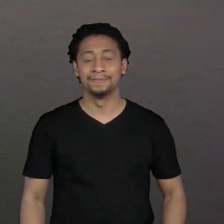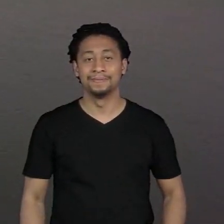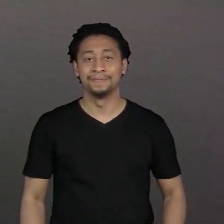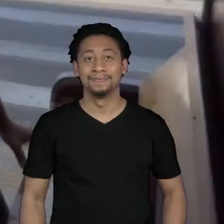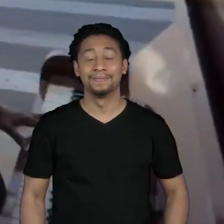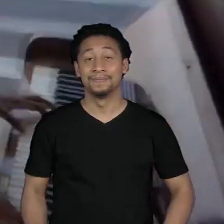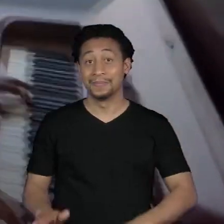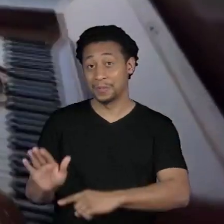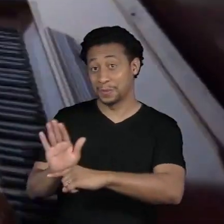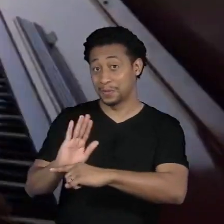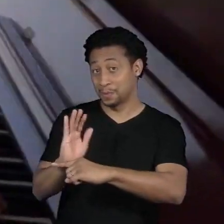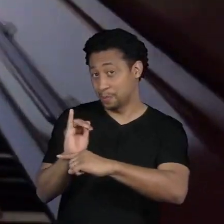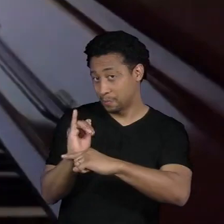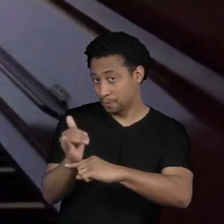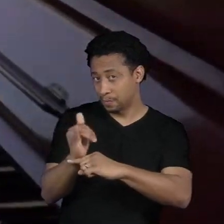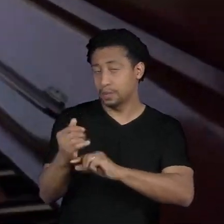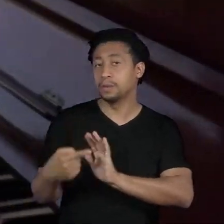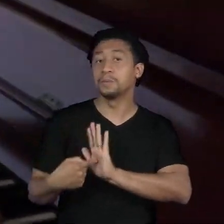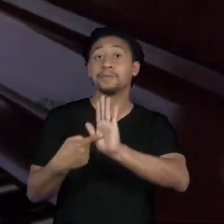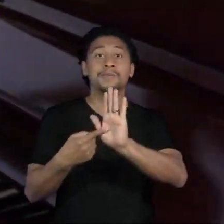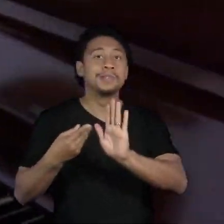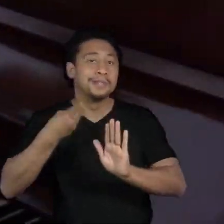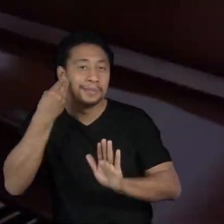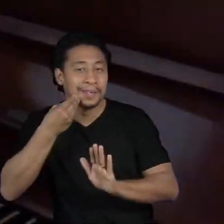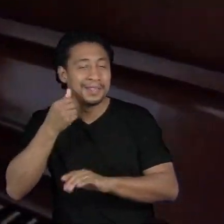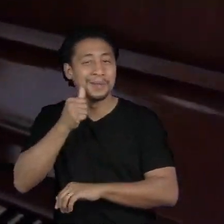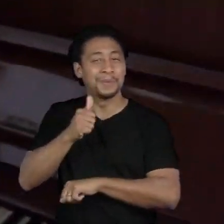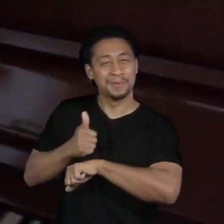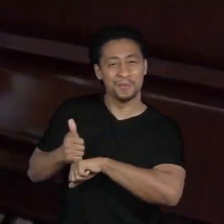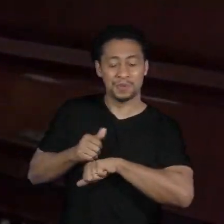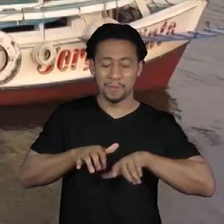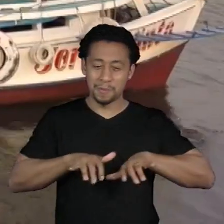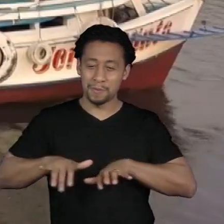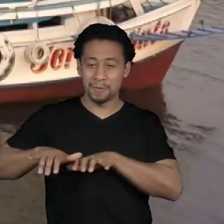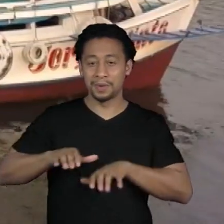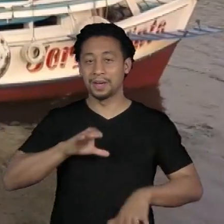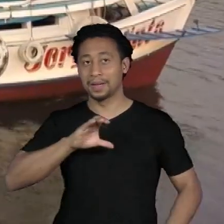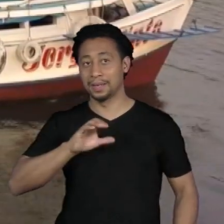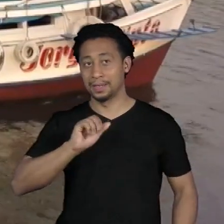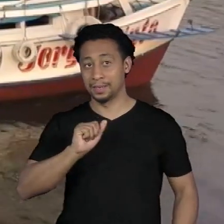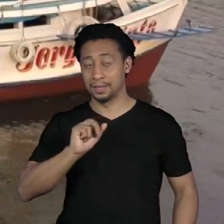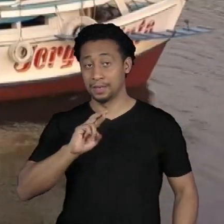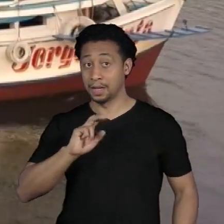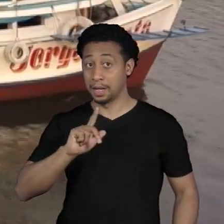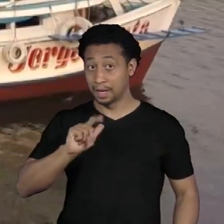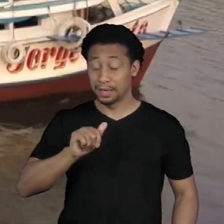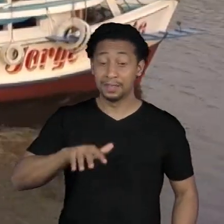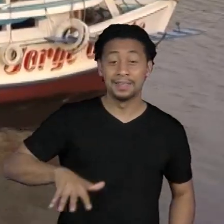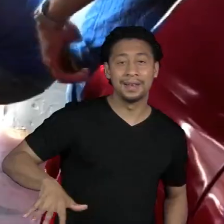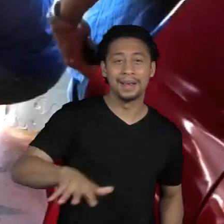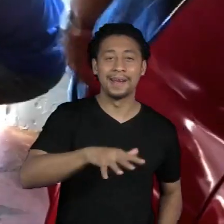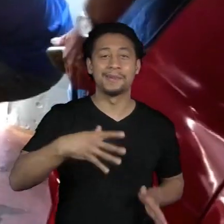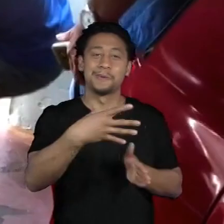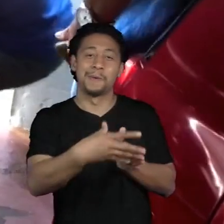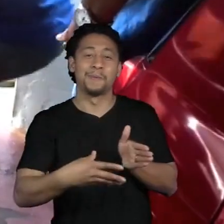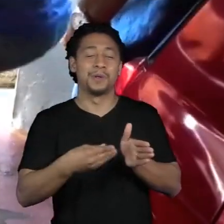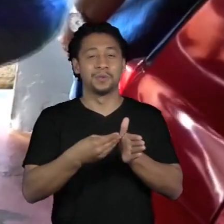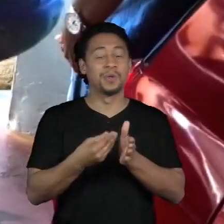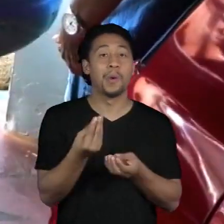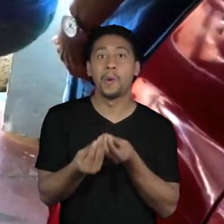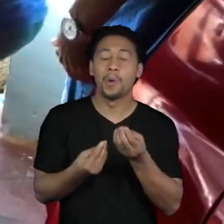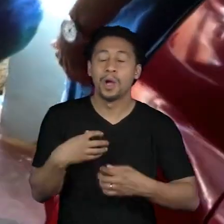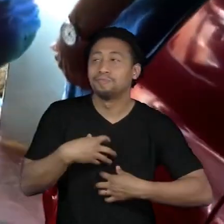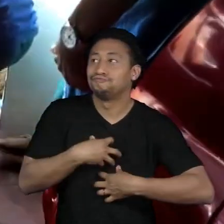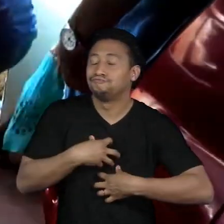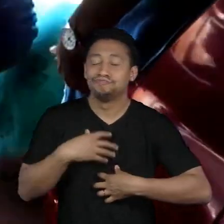Documentário registra a experiência da pianista Carla Ruaro pelo universo sonoro da Amazônia Ela